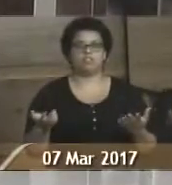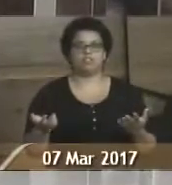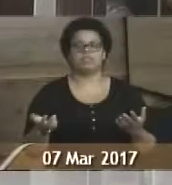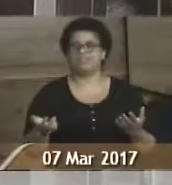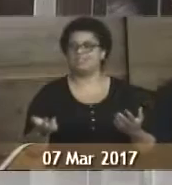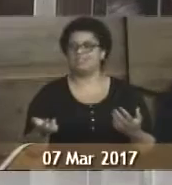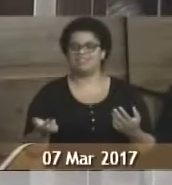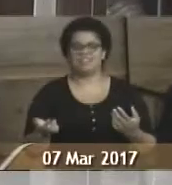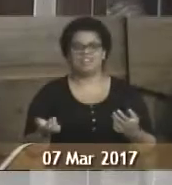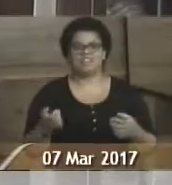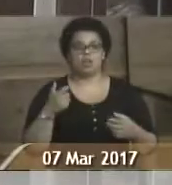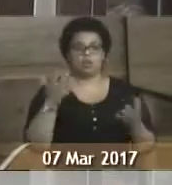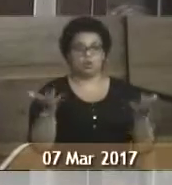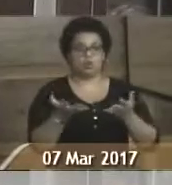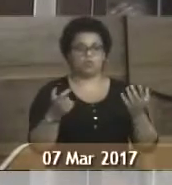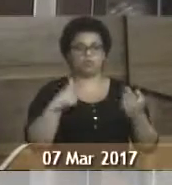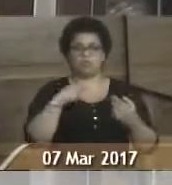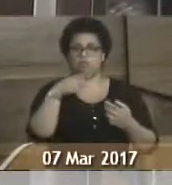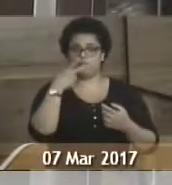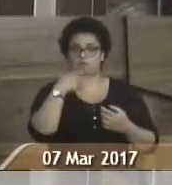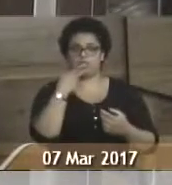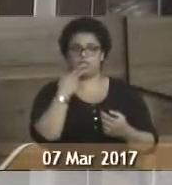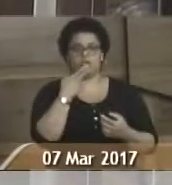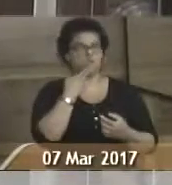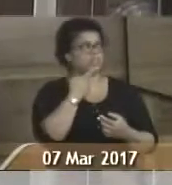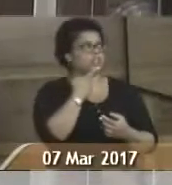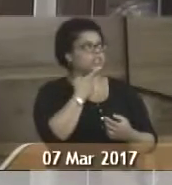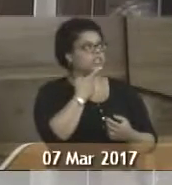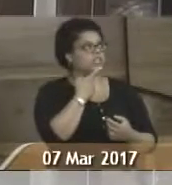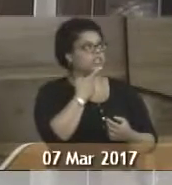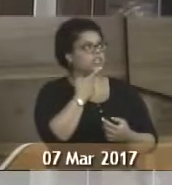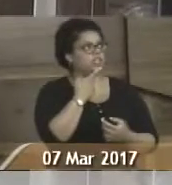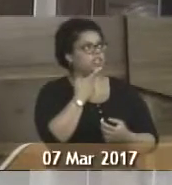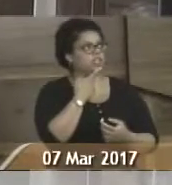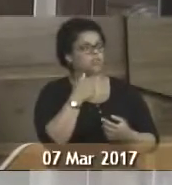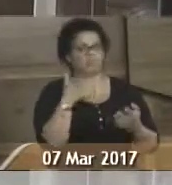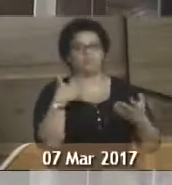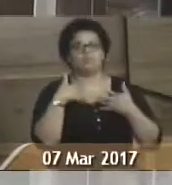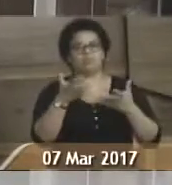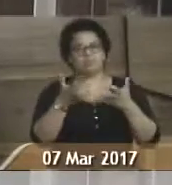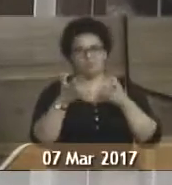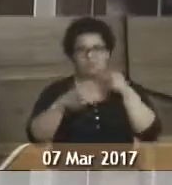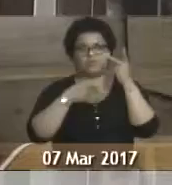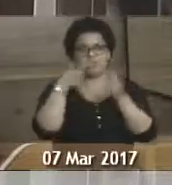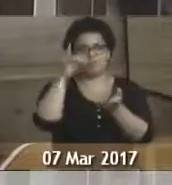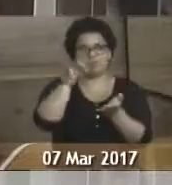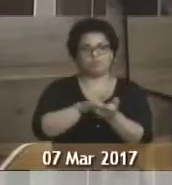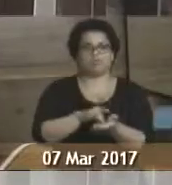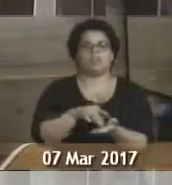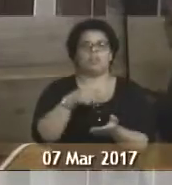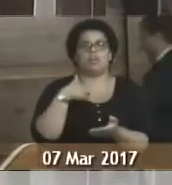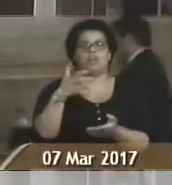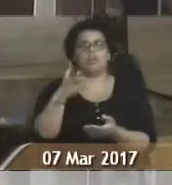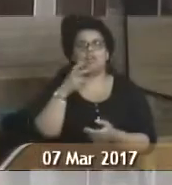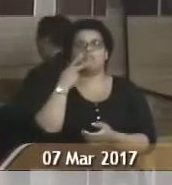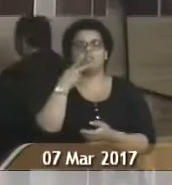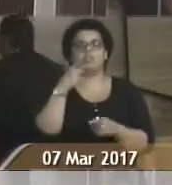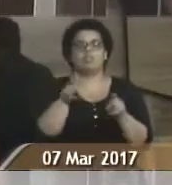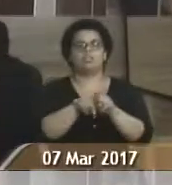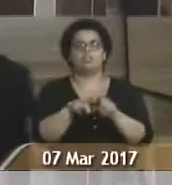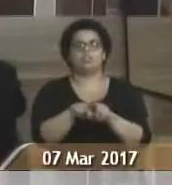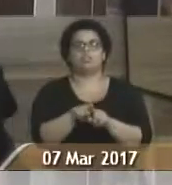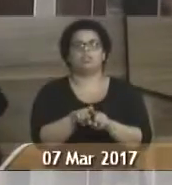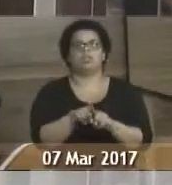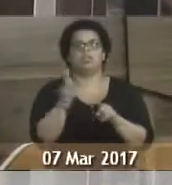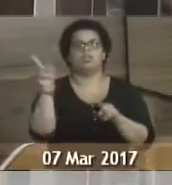Deixa eu... Porque hoje eu falei, gente. Eu fico quietinha ali, mas hoje eu resolvi falar. E eu quero falar também sobre